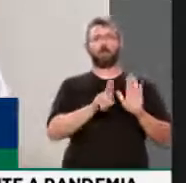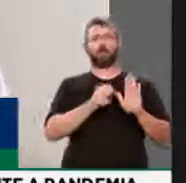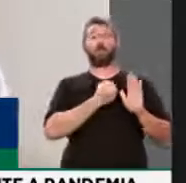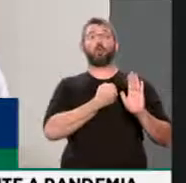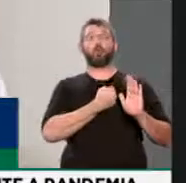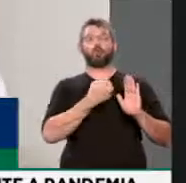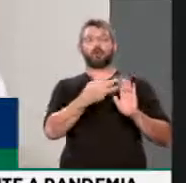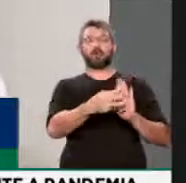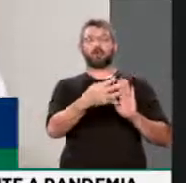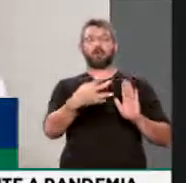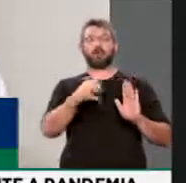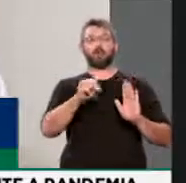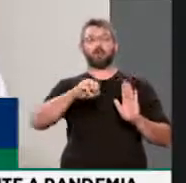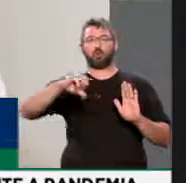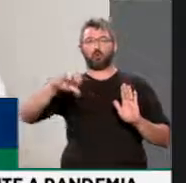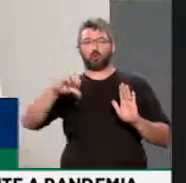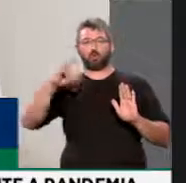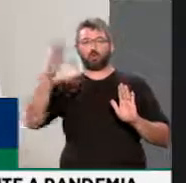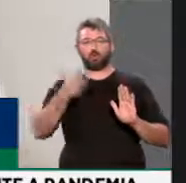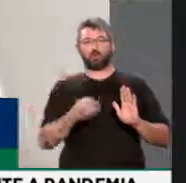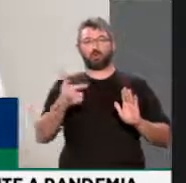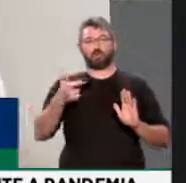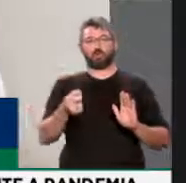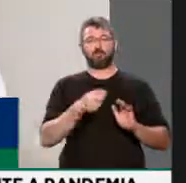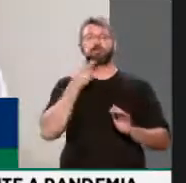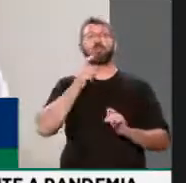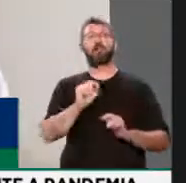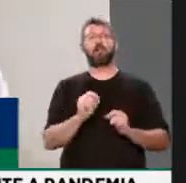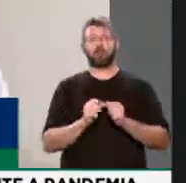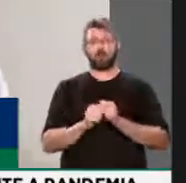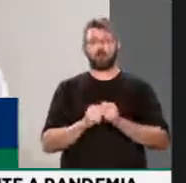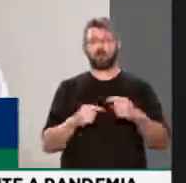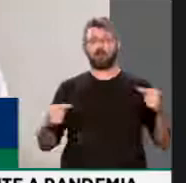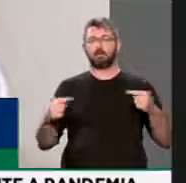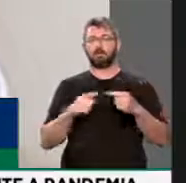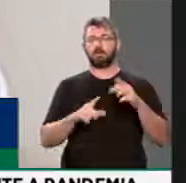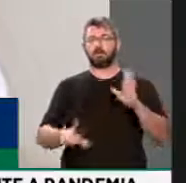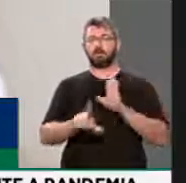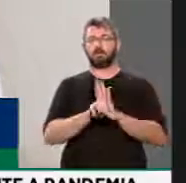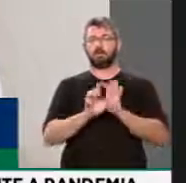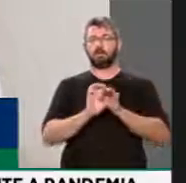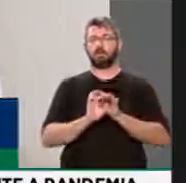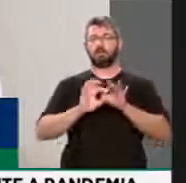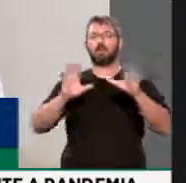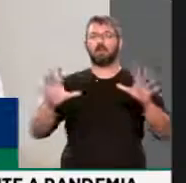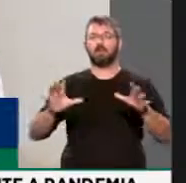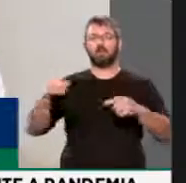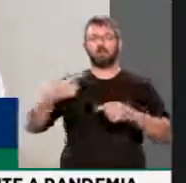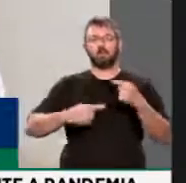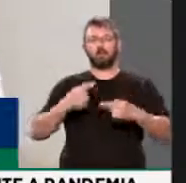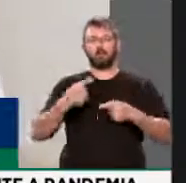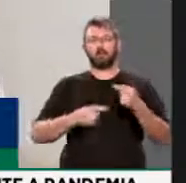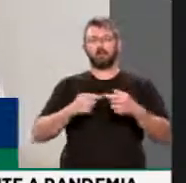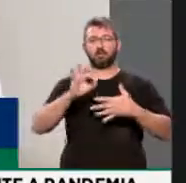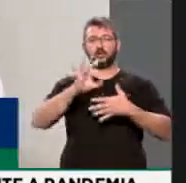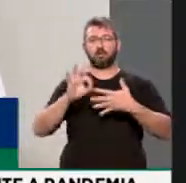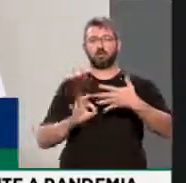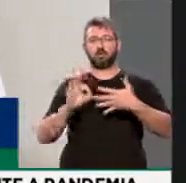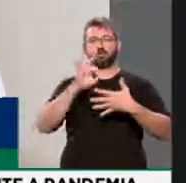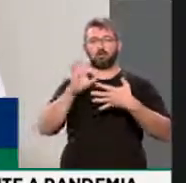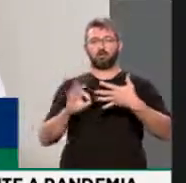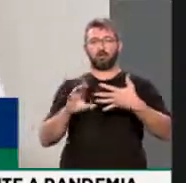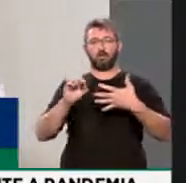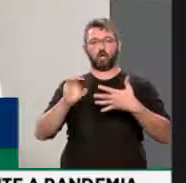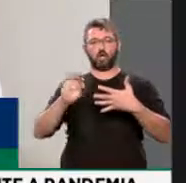3489, que legaliza a política de cotas na